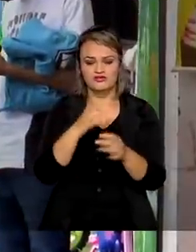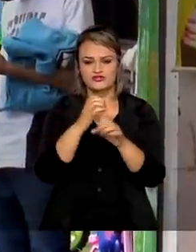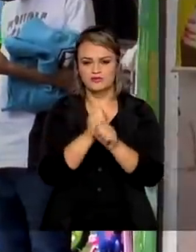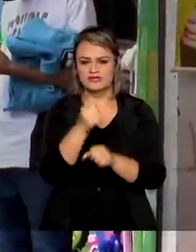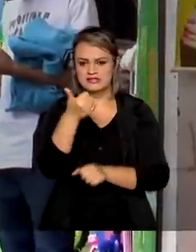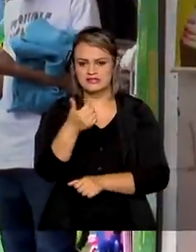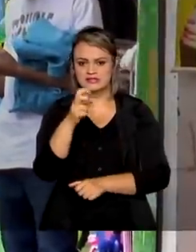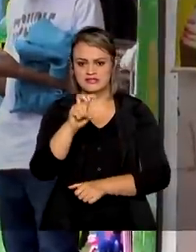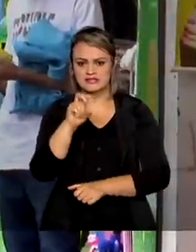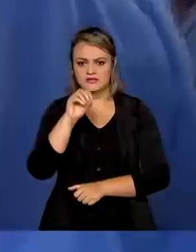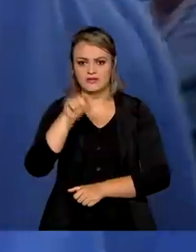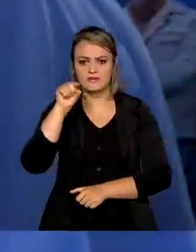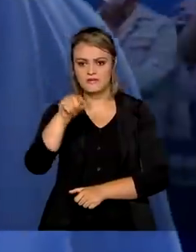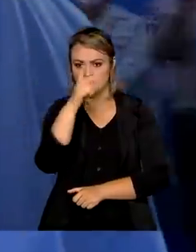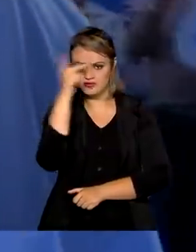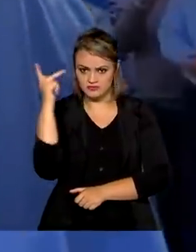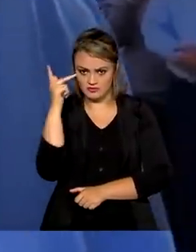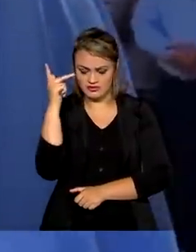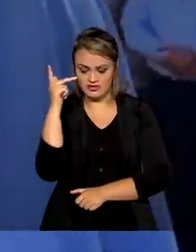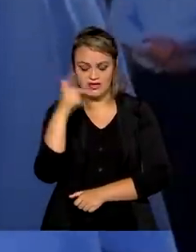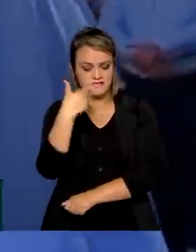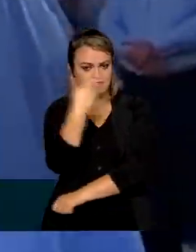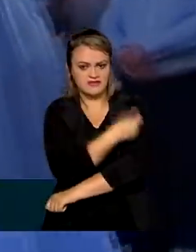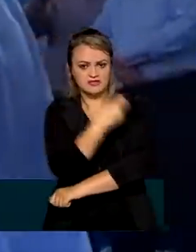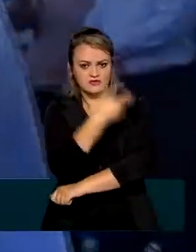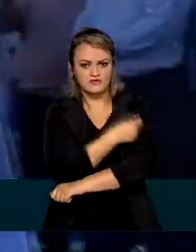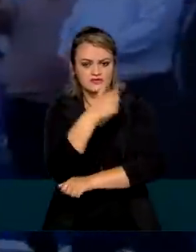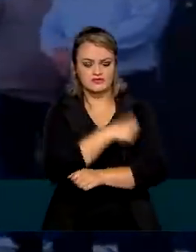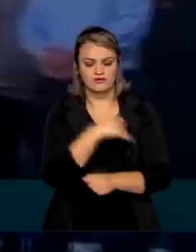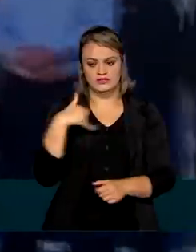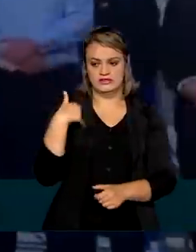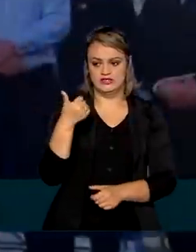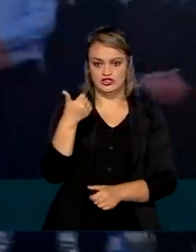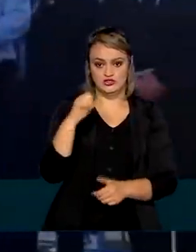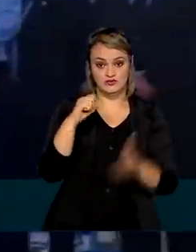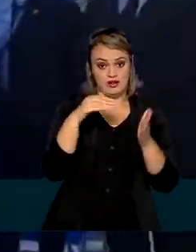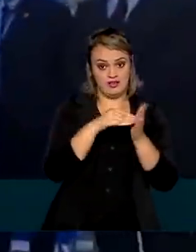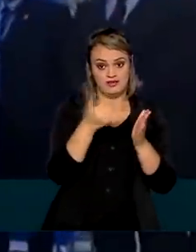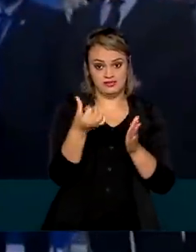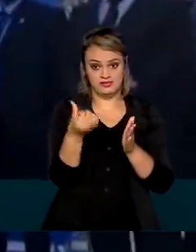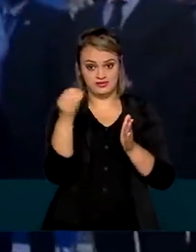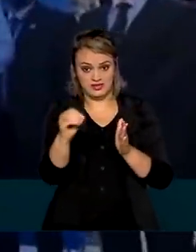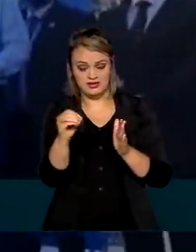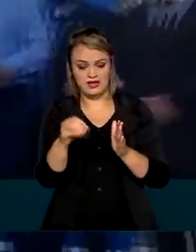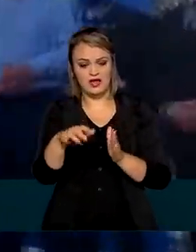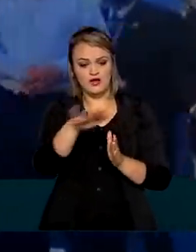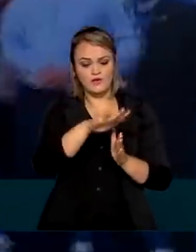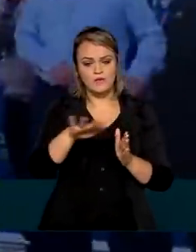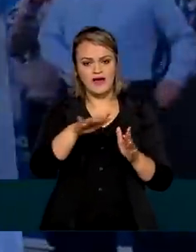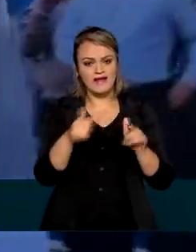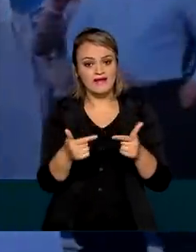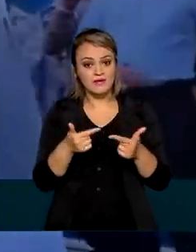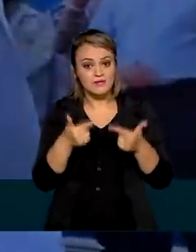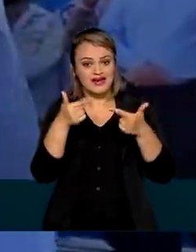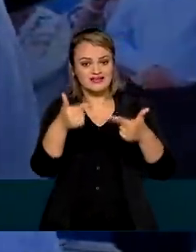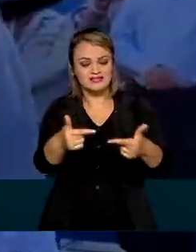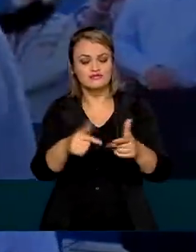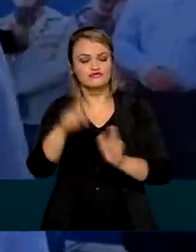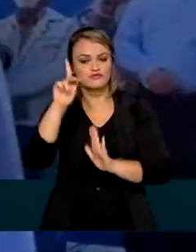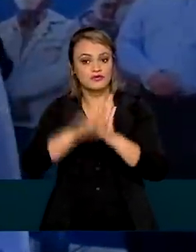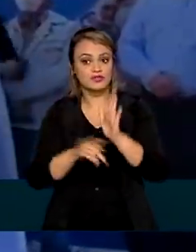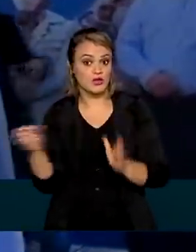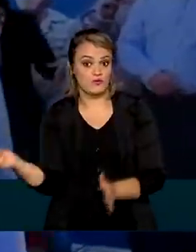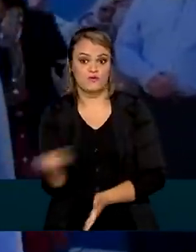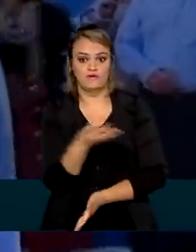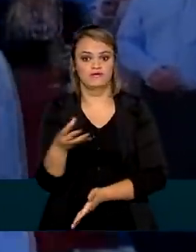habitantes e começou a vacinar toda a população entre 18 e 60 anos em uma iniciativa que faz parte de um projeto